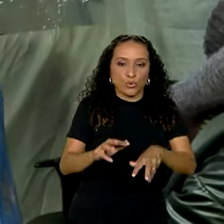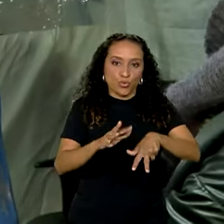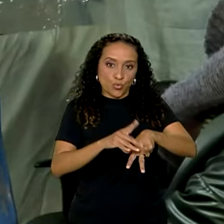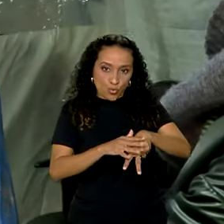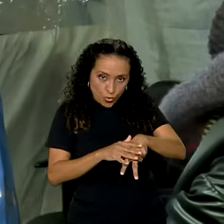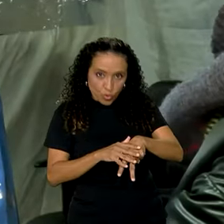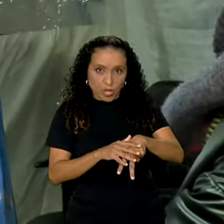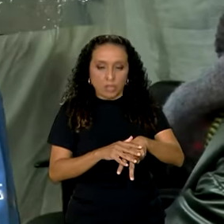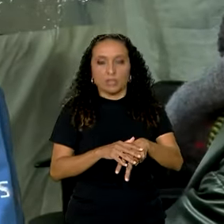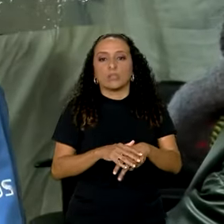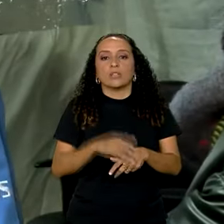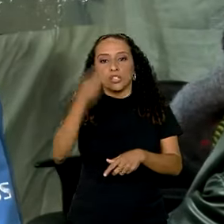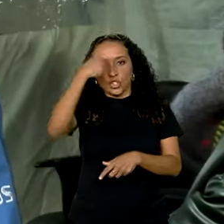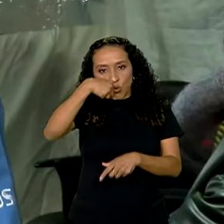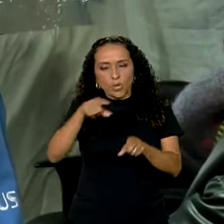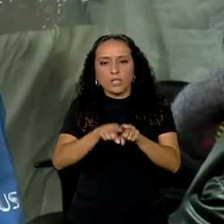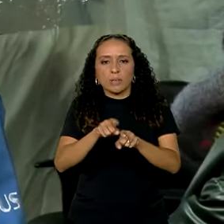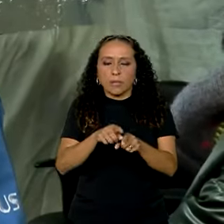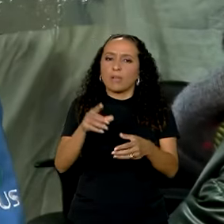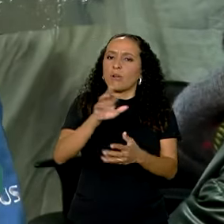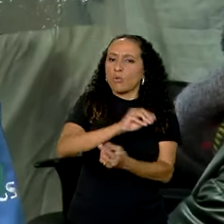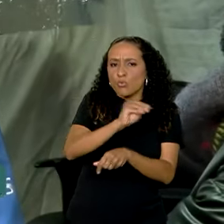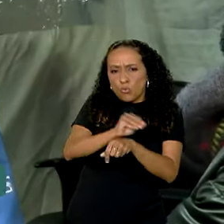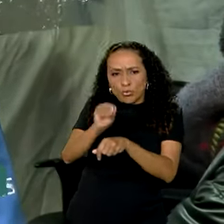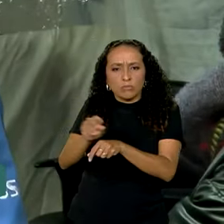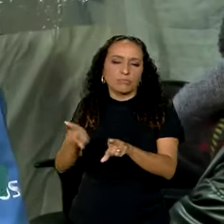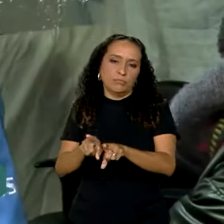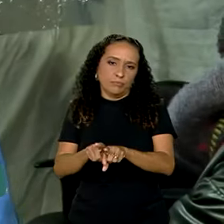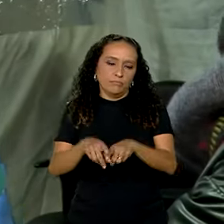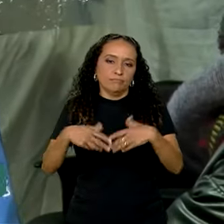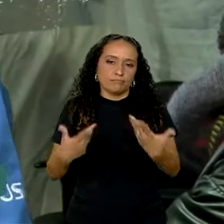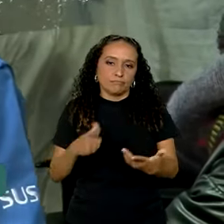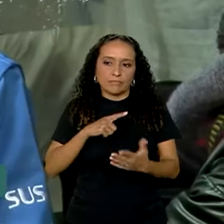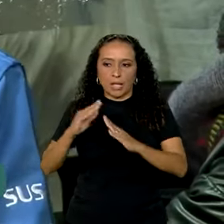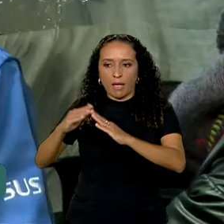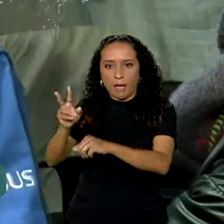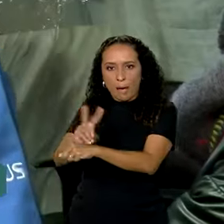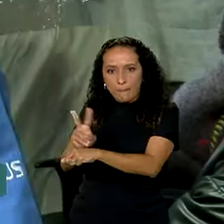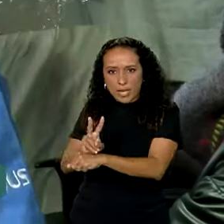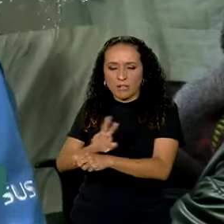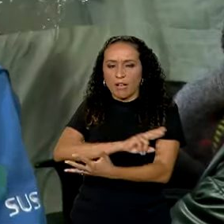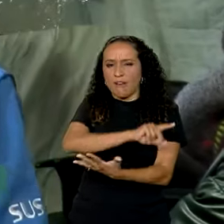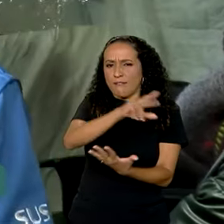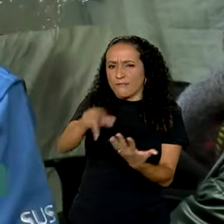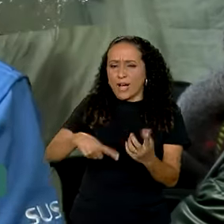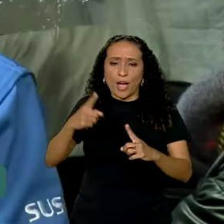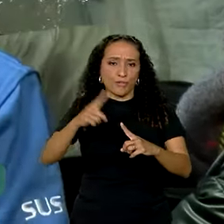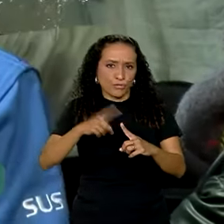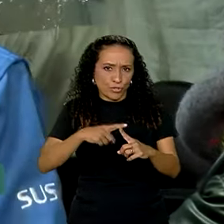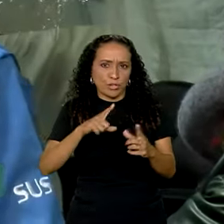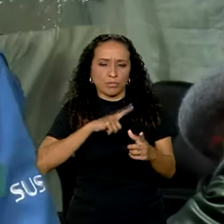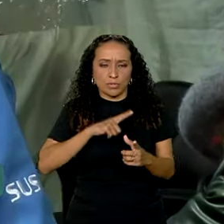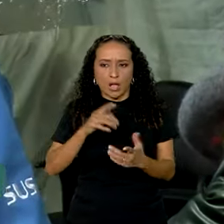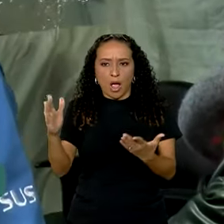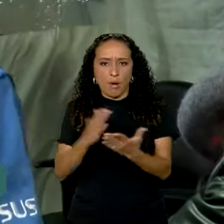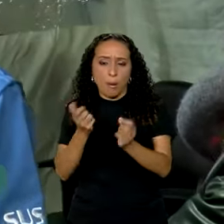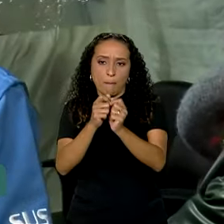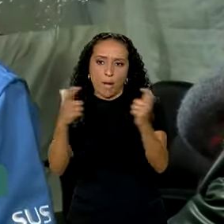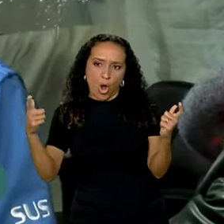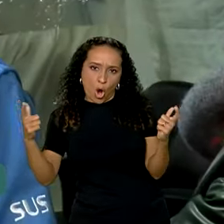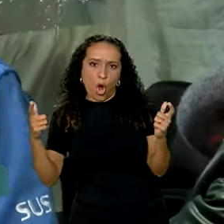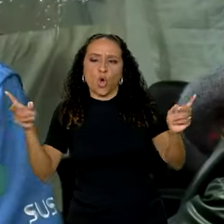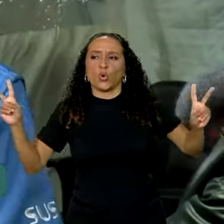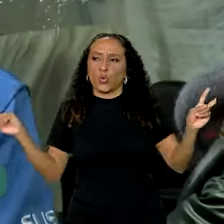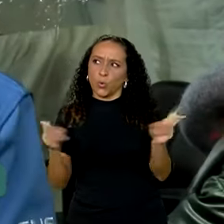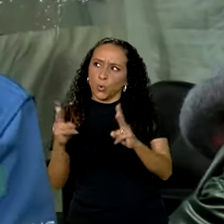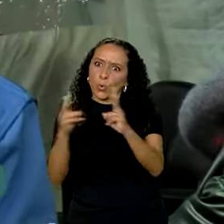de influência. Tem outros cuidados também. A gente tem abrigos de vários tipos, alguns abrigos maiores, mais